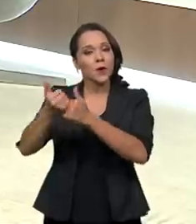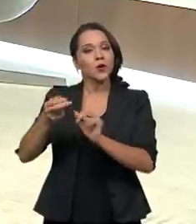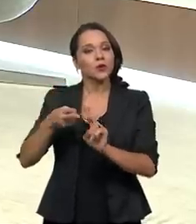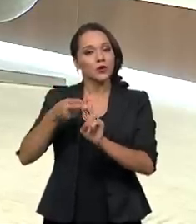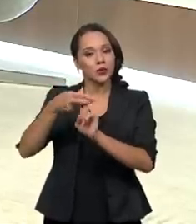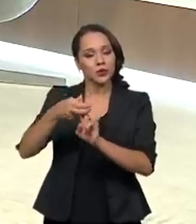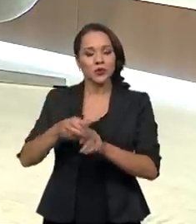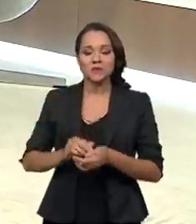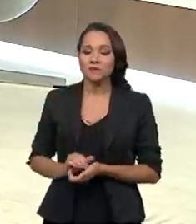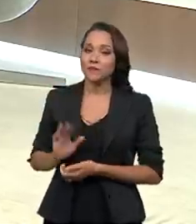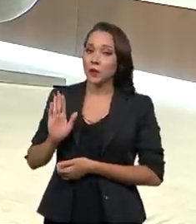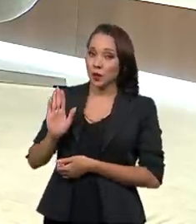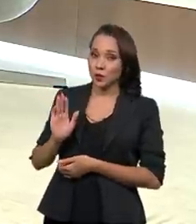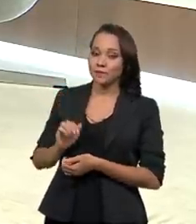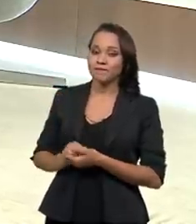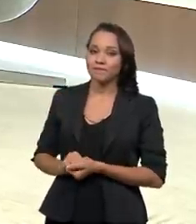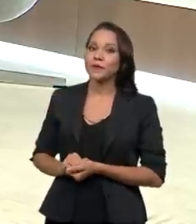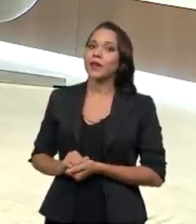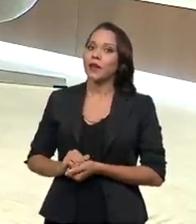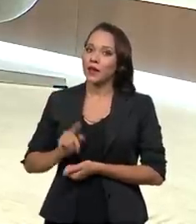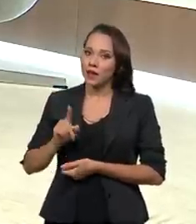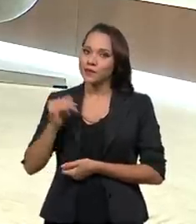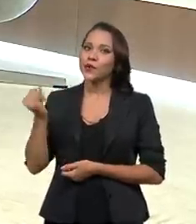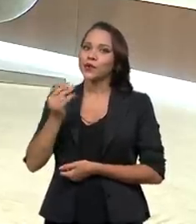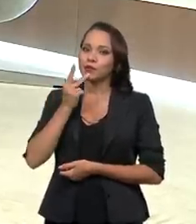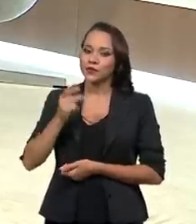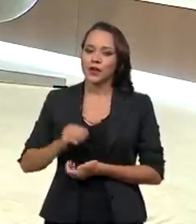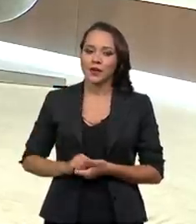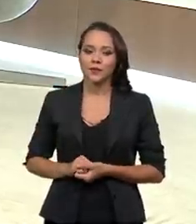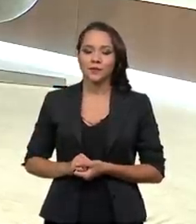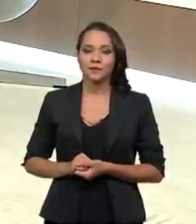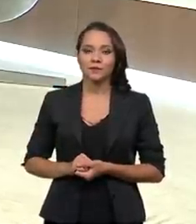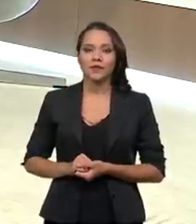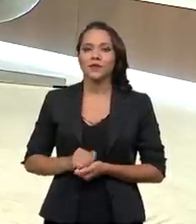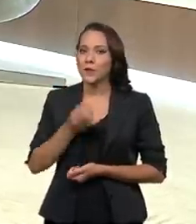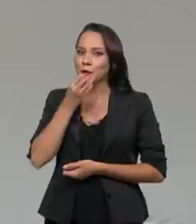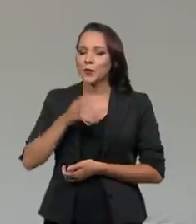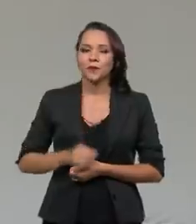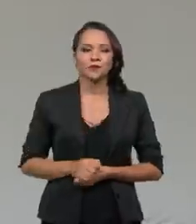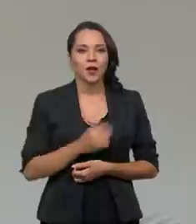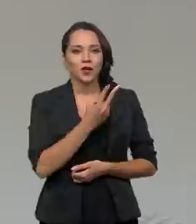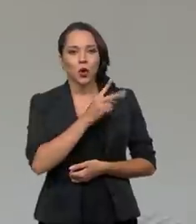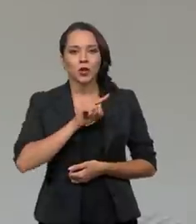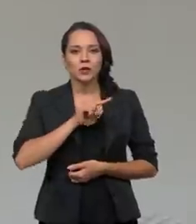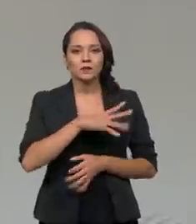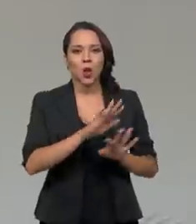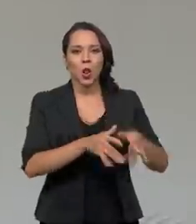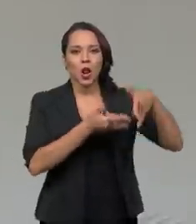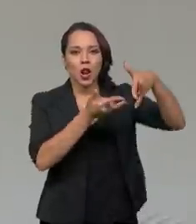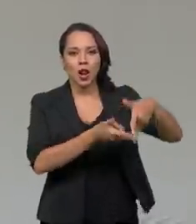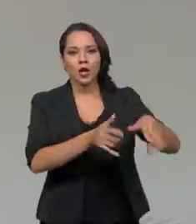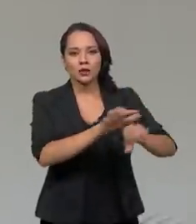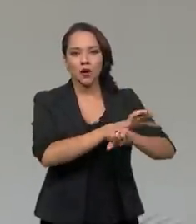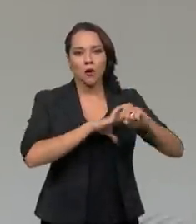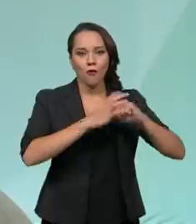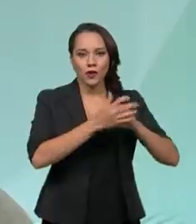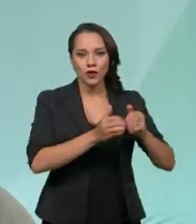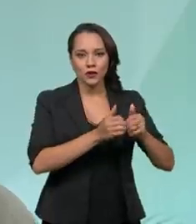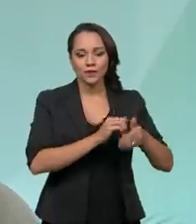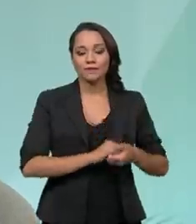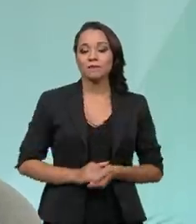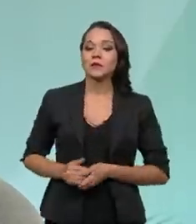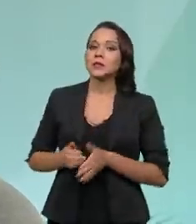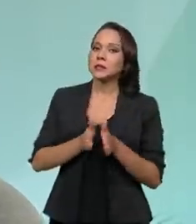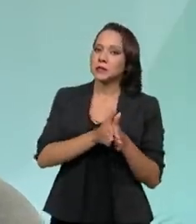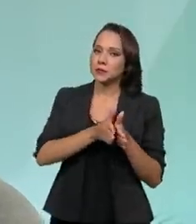SUS e, olha, cabe destacar. Foi uma resposta muito boa. 2 mil leitos Covid abertos nesse período? Ao longo